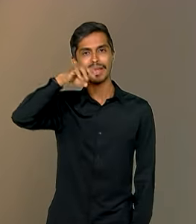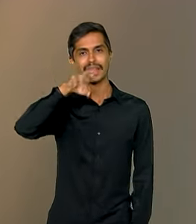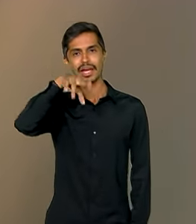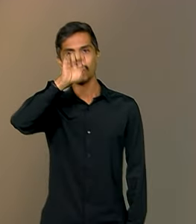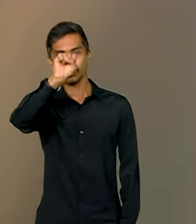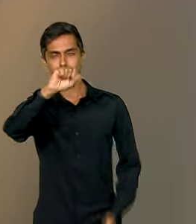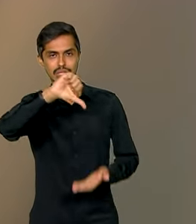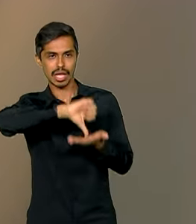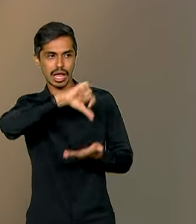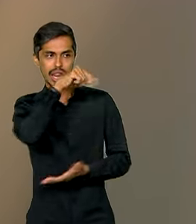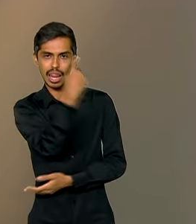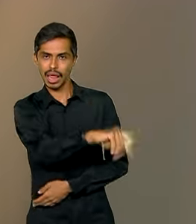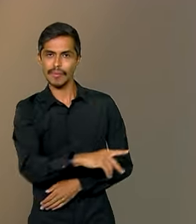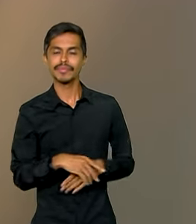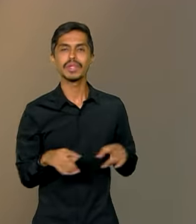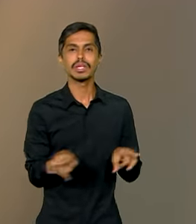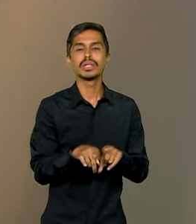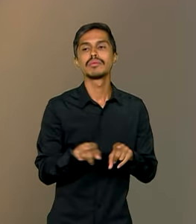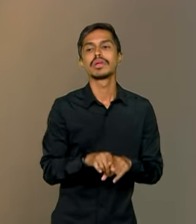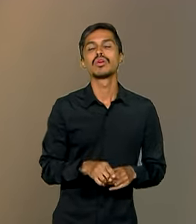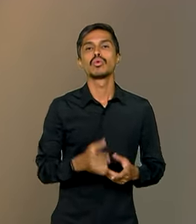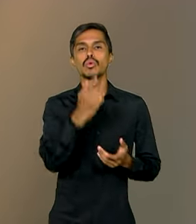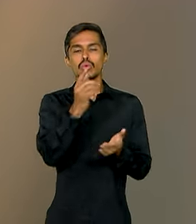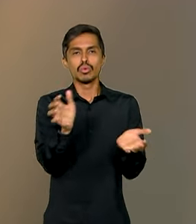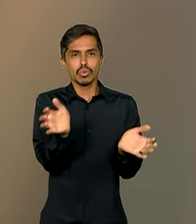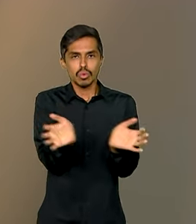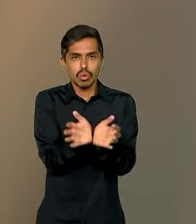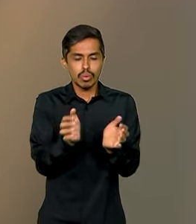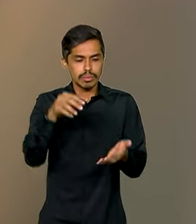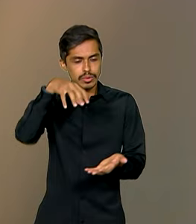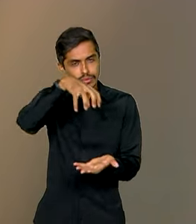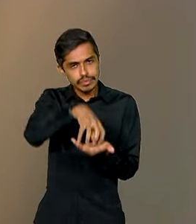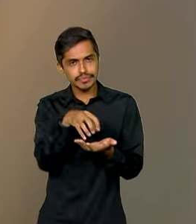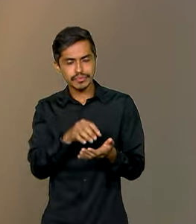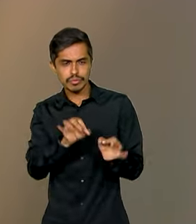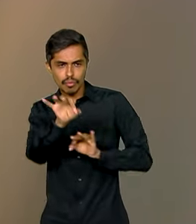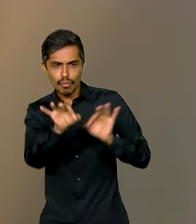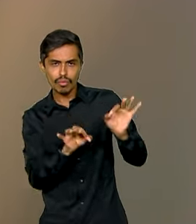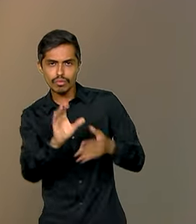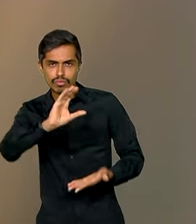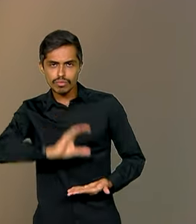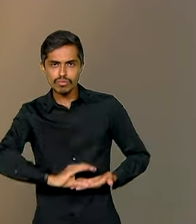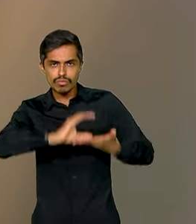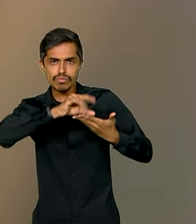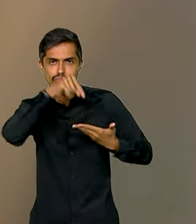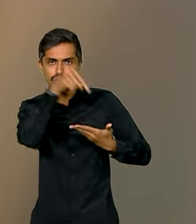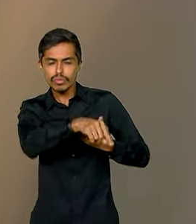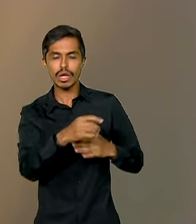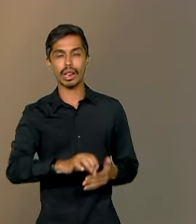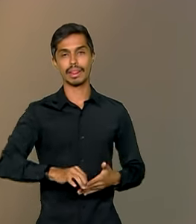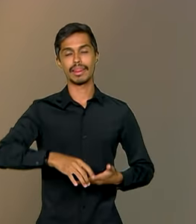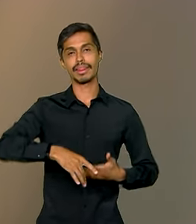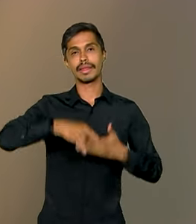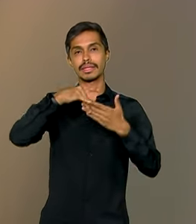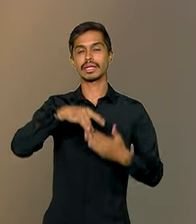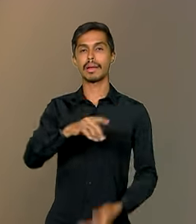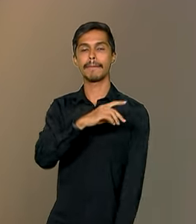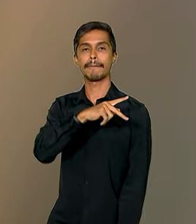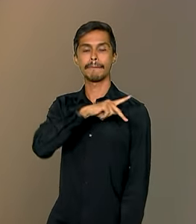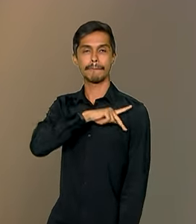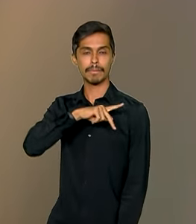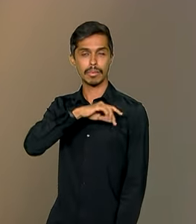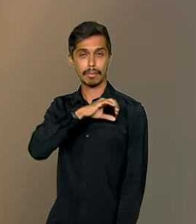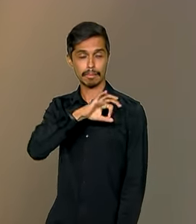Amazônia. Nós teremos um centro de cooperação da atividade policial, liderado pela Polícia Federal também,